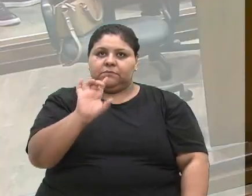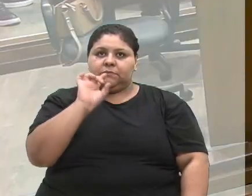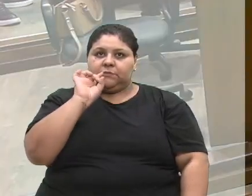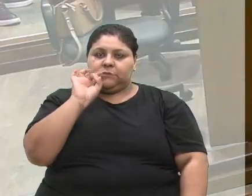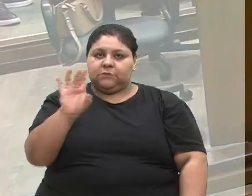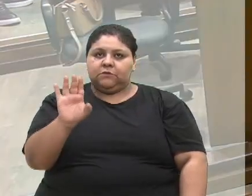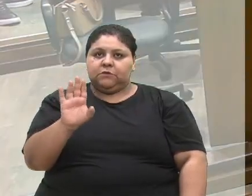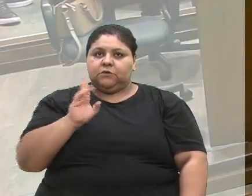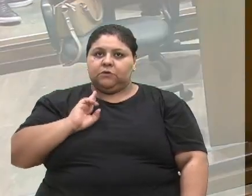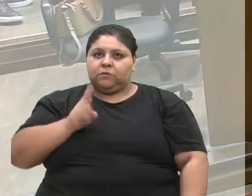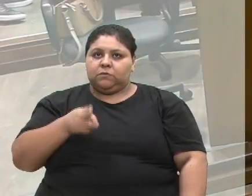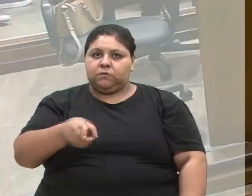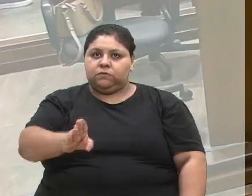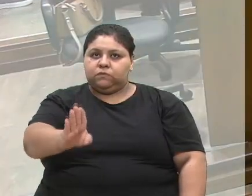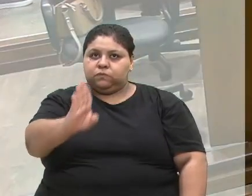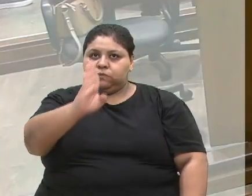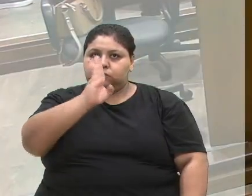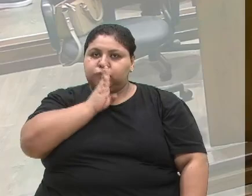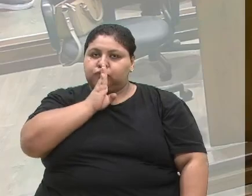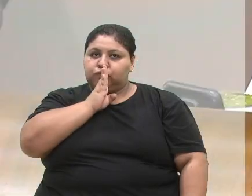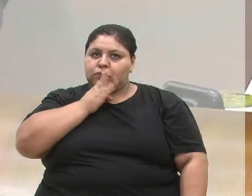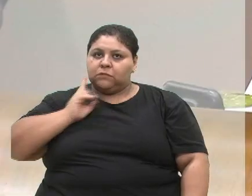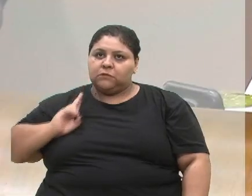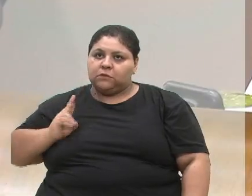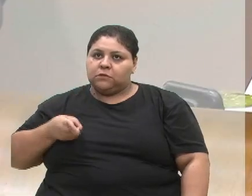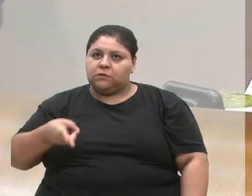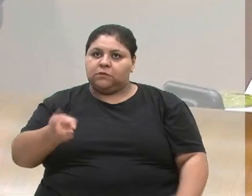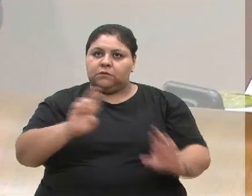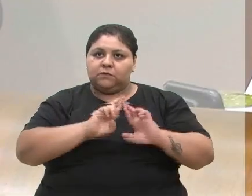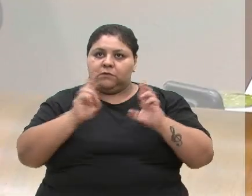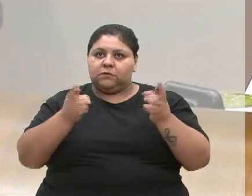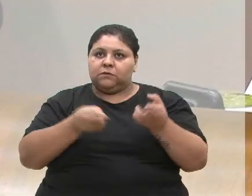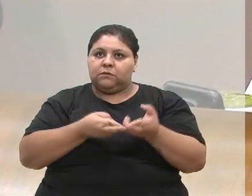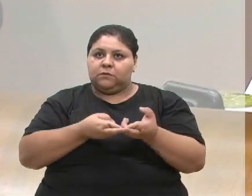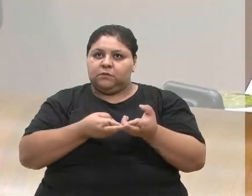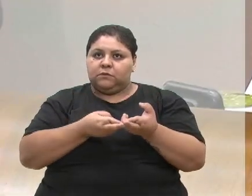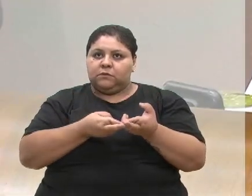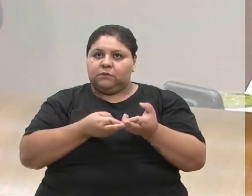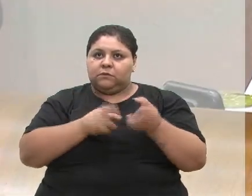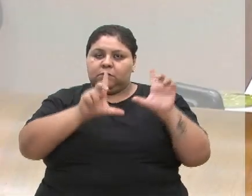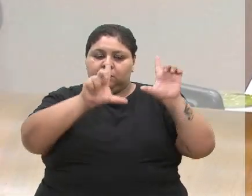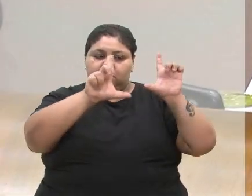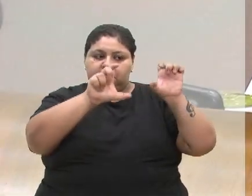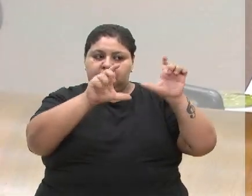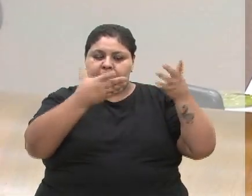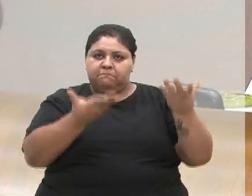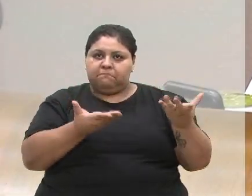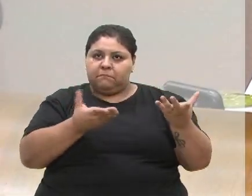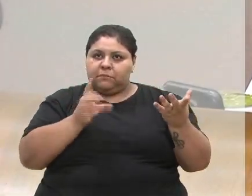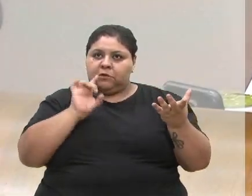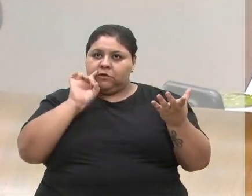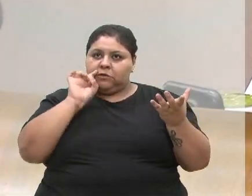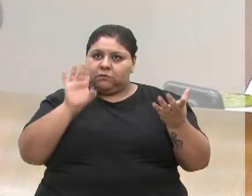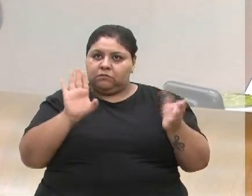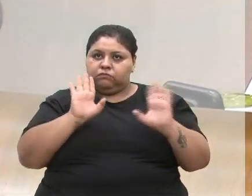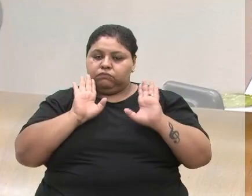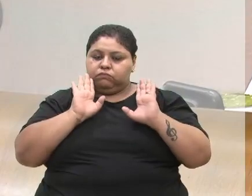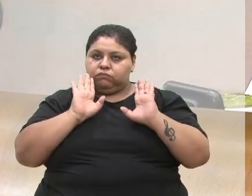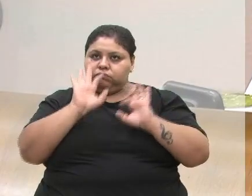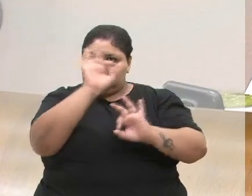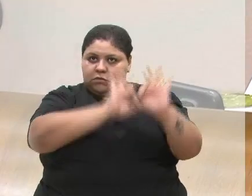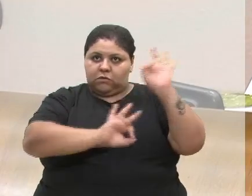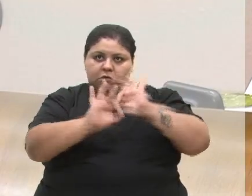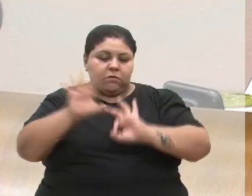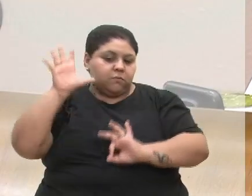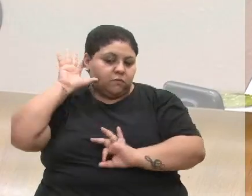possa manter o silêncio e o prosseguimento da sessão. Pode ficar à vontade para a foto. Só vamos tentar manter aqui o silêncio para